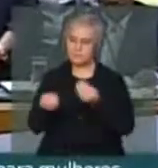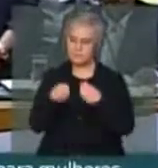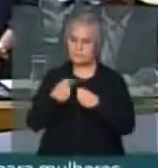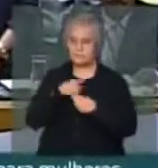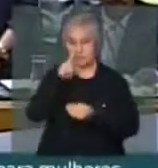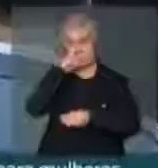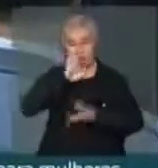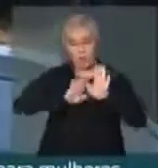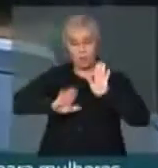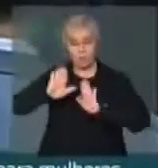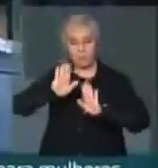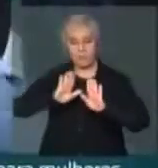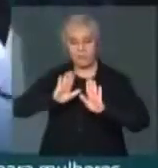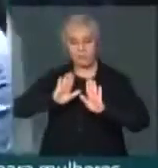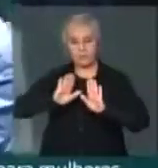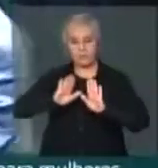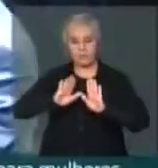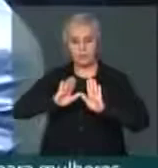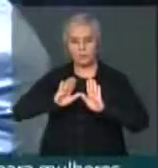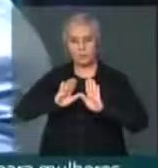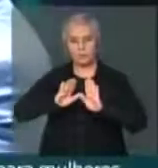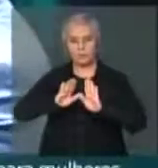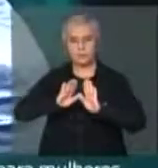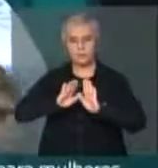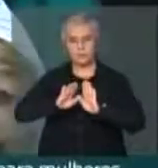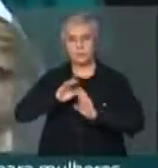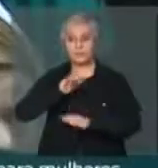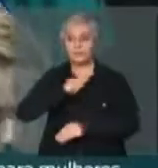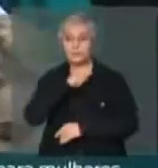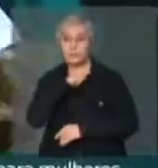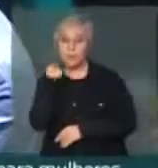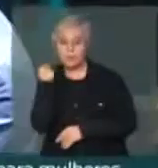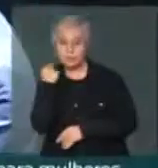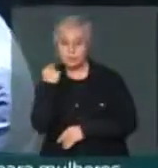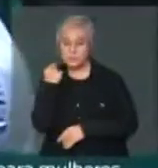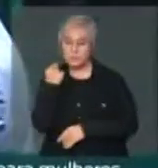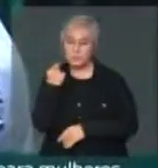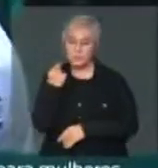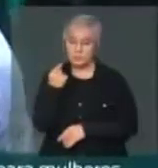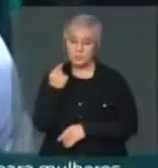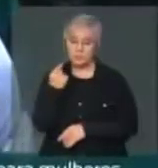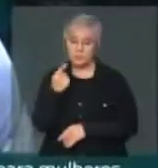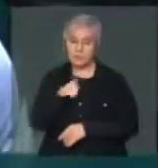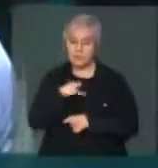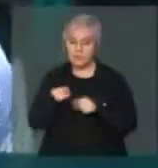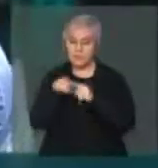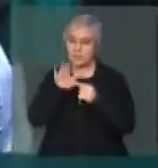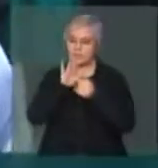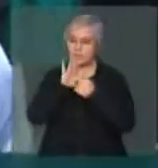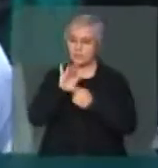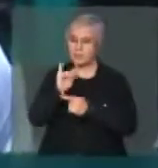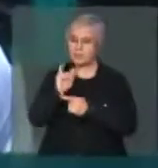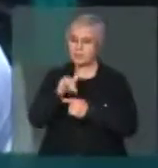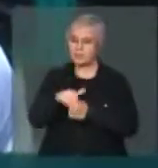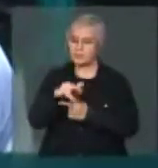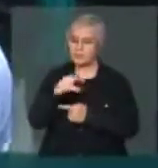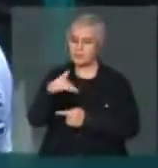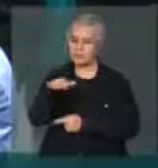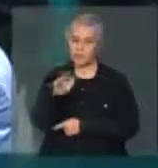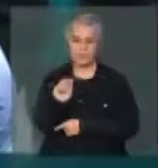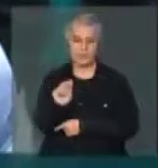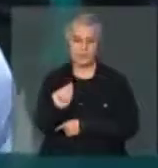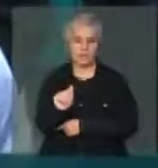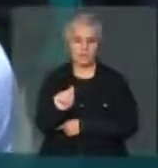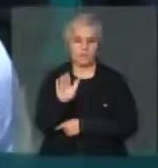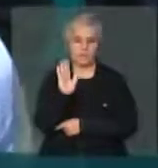risco As mulheres tomaram o plenário Um risco de morte E uma sinalização do INCRA Segundo o deputado Zé Carlos